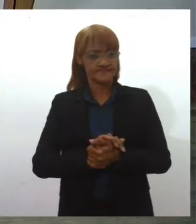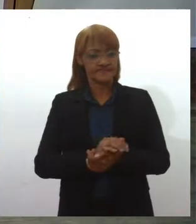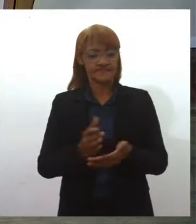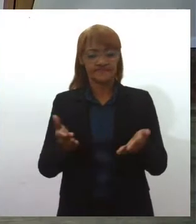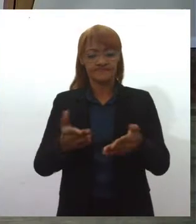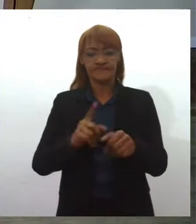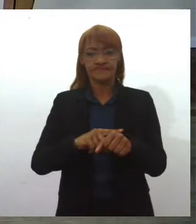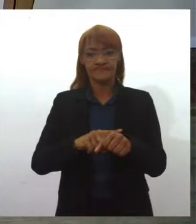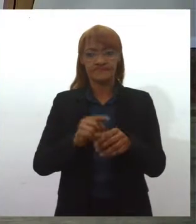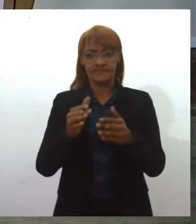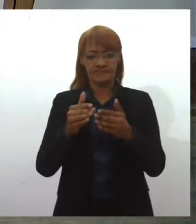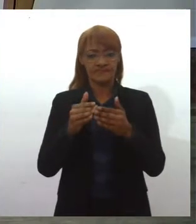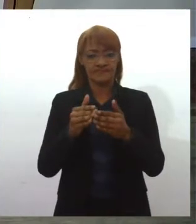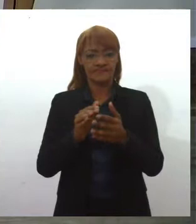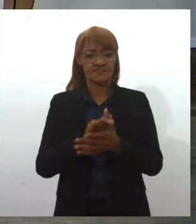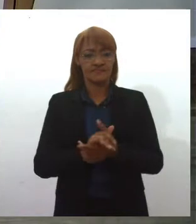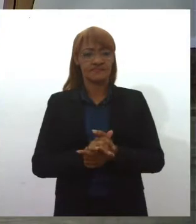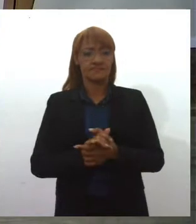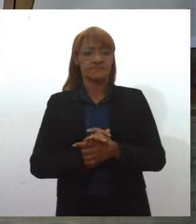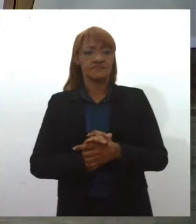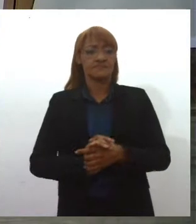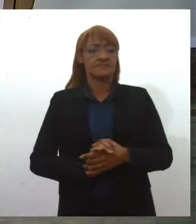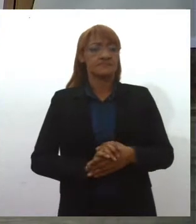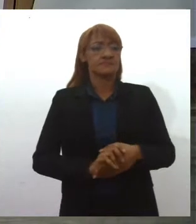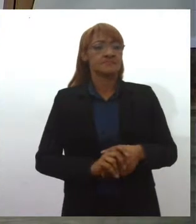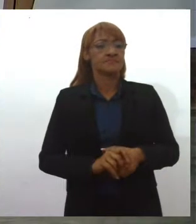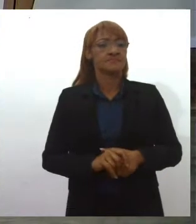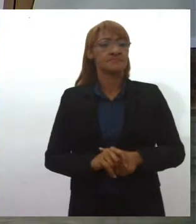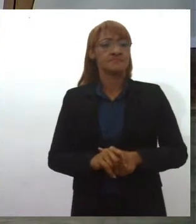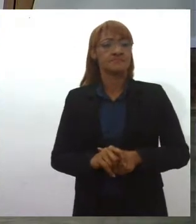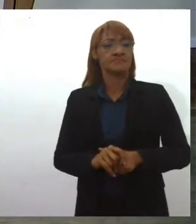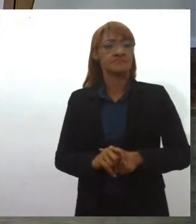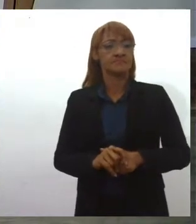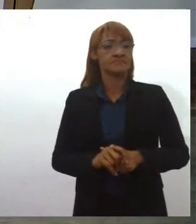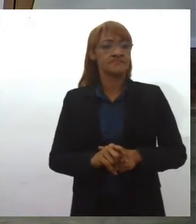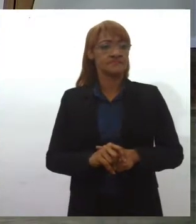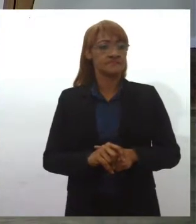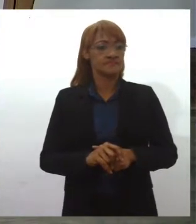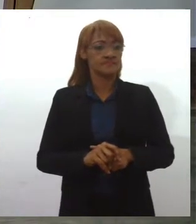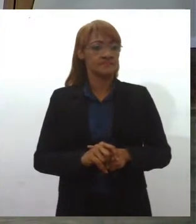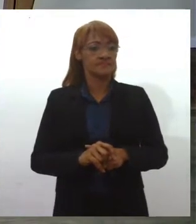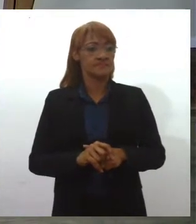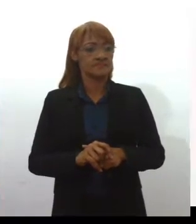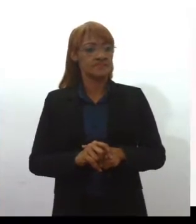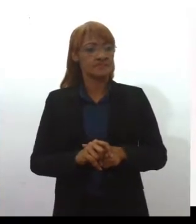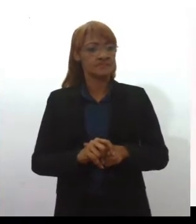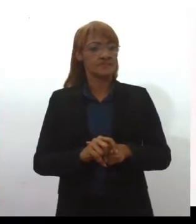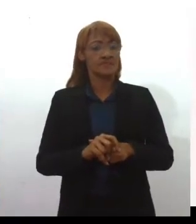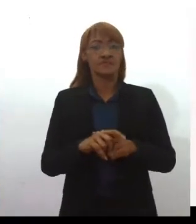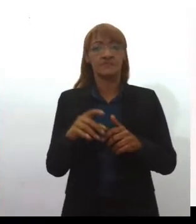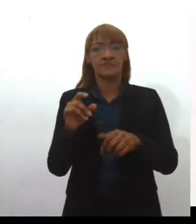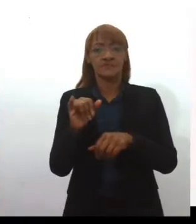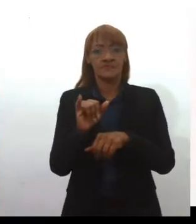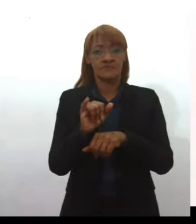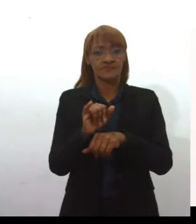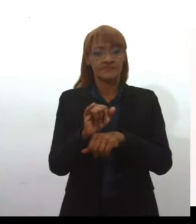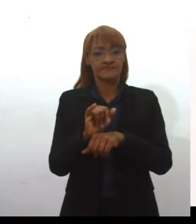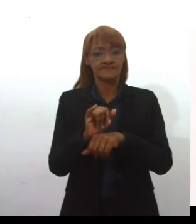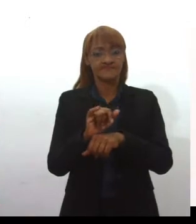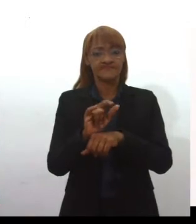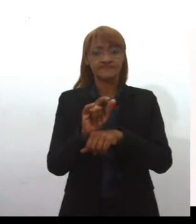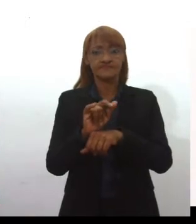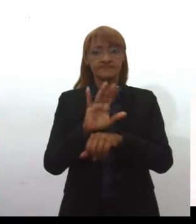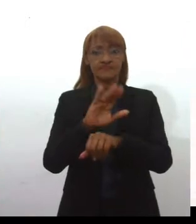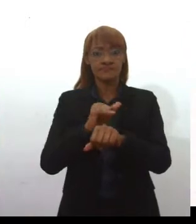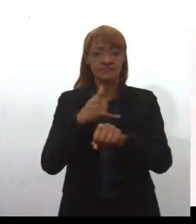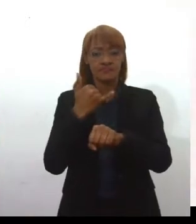Antonieta, por favor, Geruzi. Bom, primeiro eu gostaria de dizer que esse vídeo está no YouTube, né? Para quem está nos assistindo e quiser vê-lo